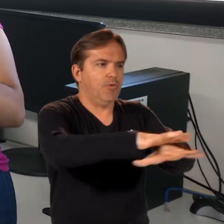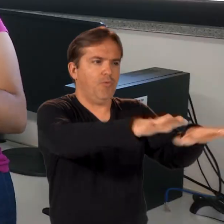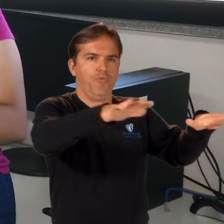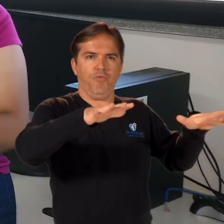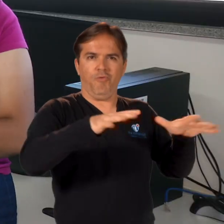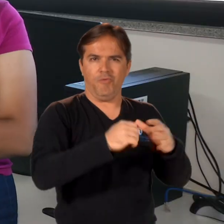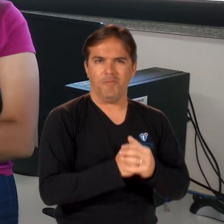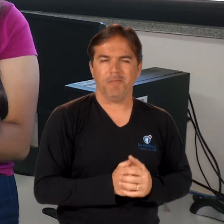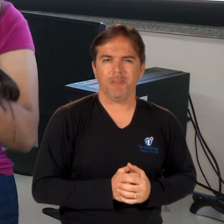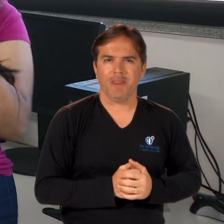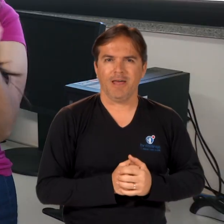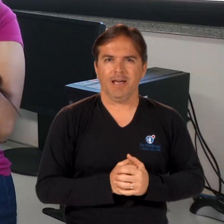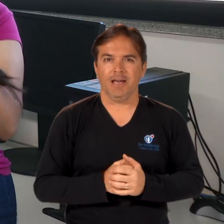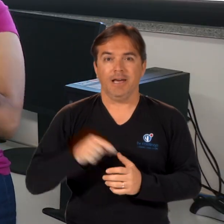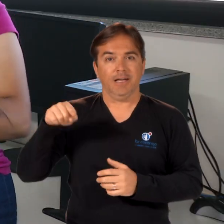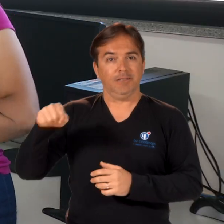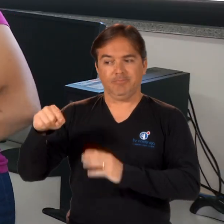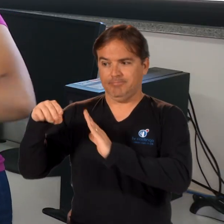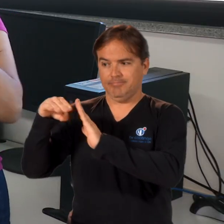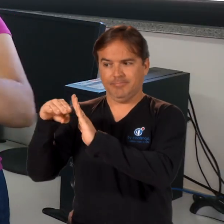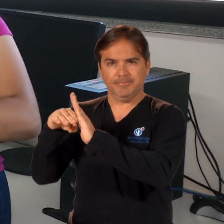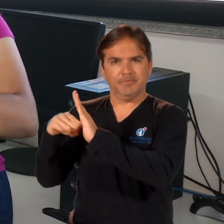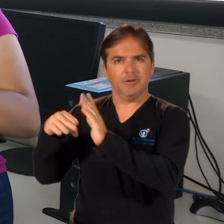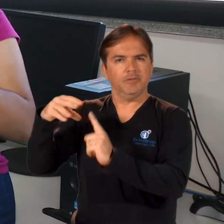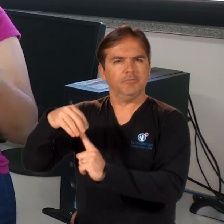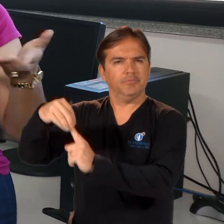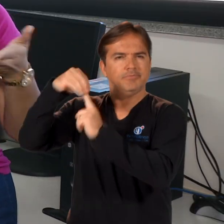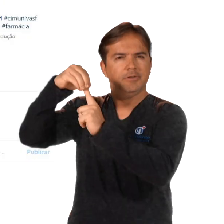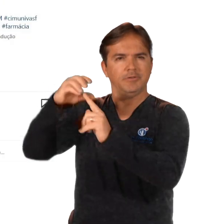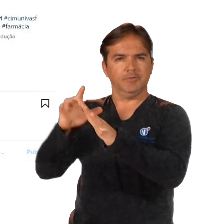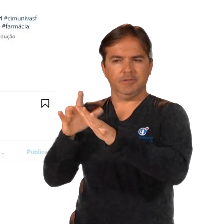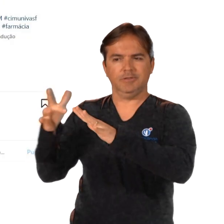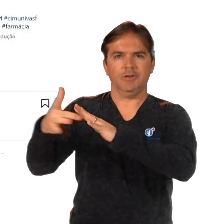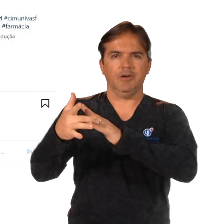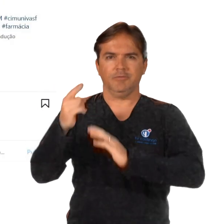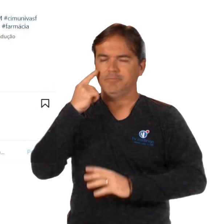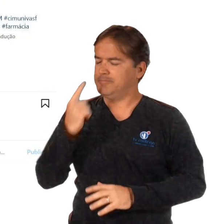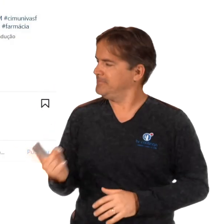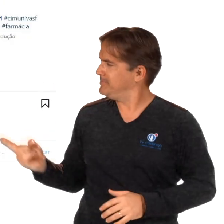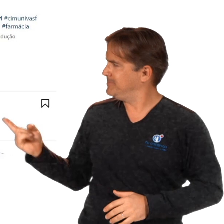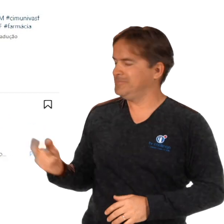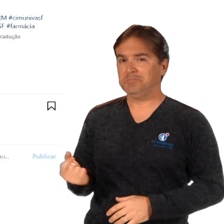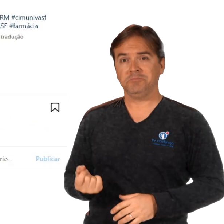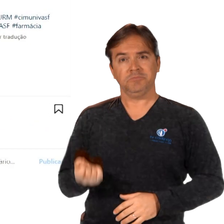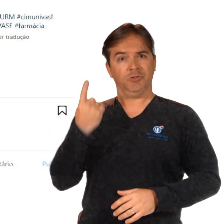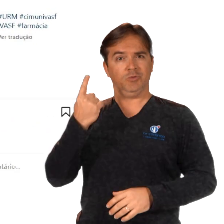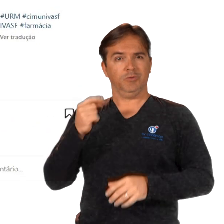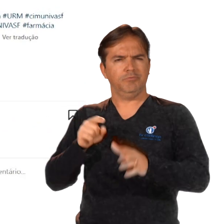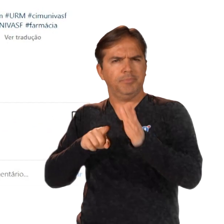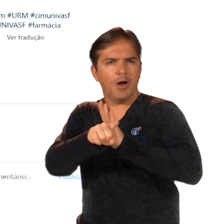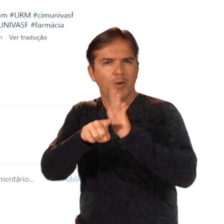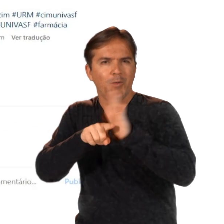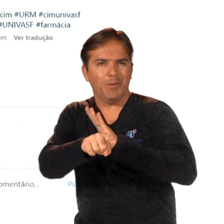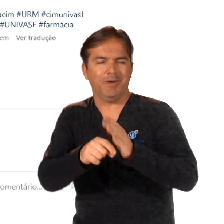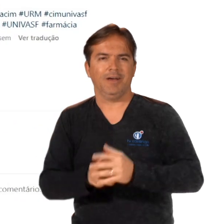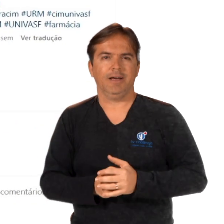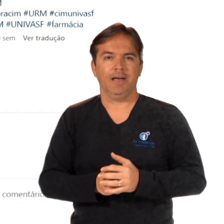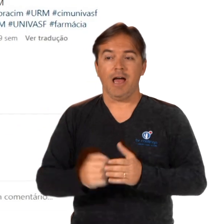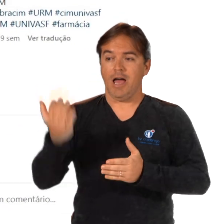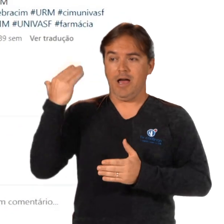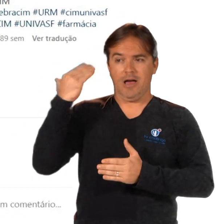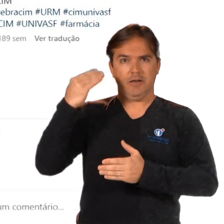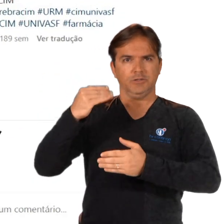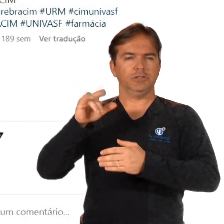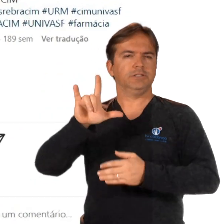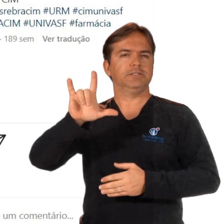Uma delas ganhou destaque nas redes sociais, o quadro Oxente Se Oriente, que antes era feito